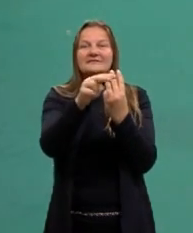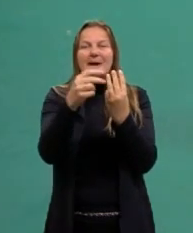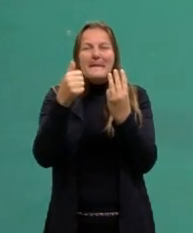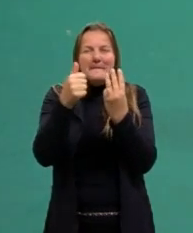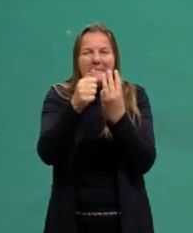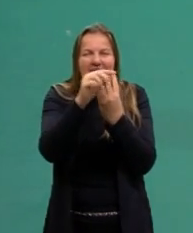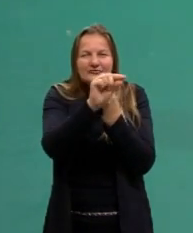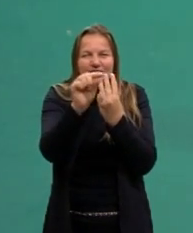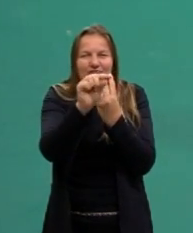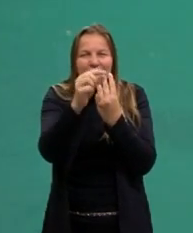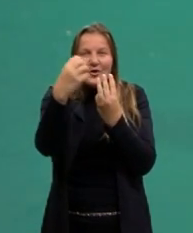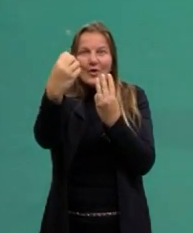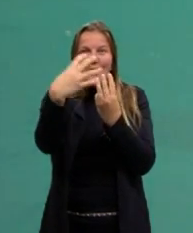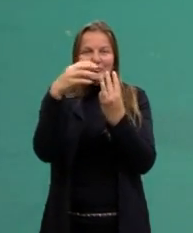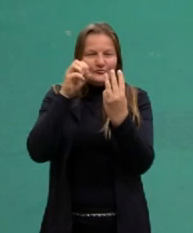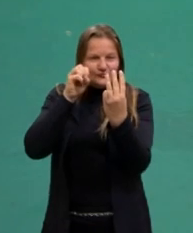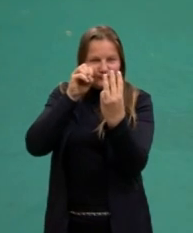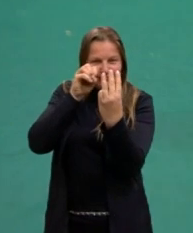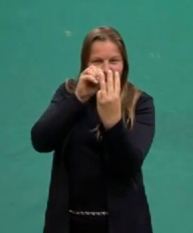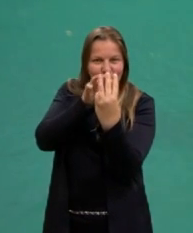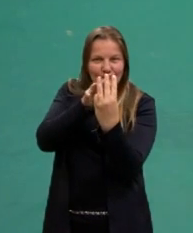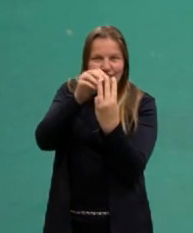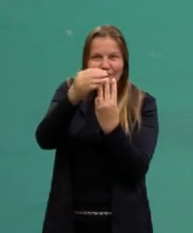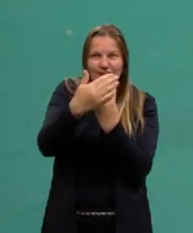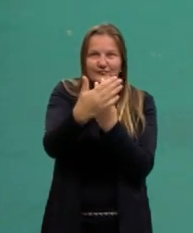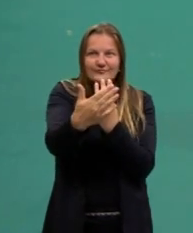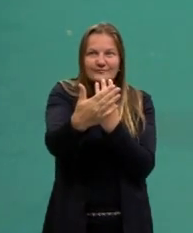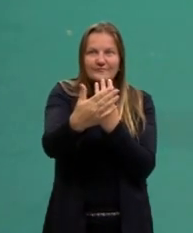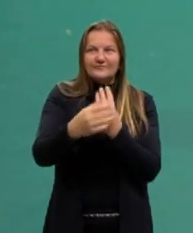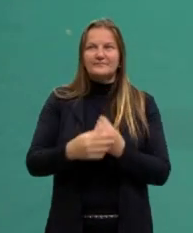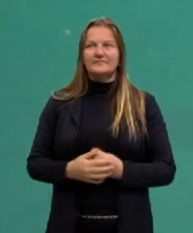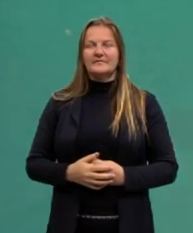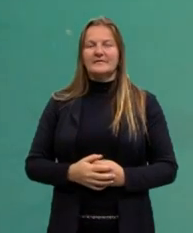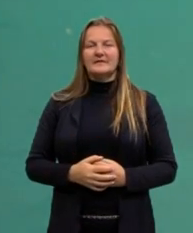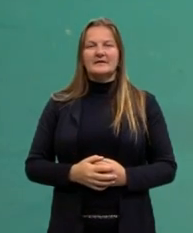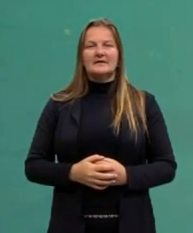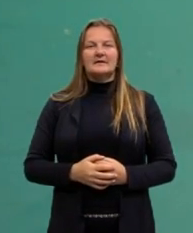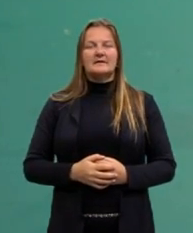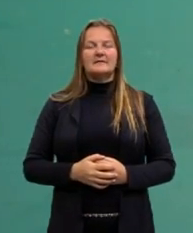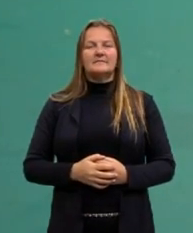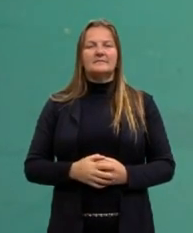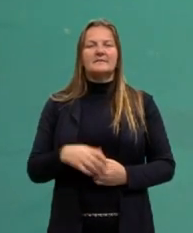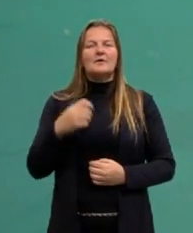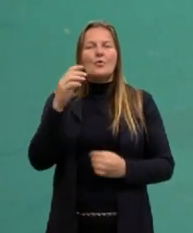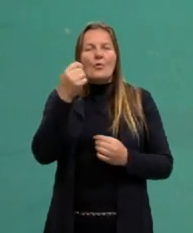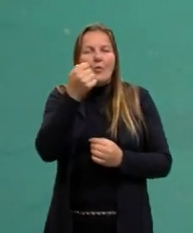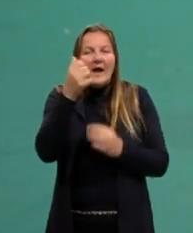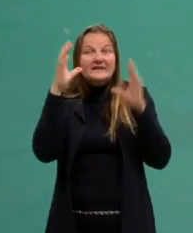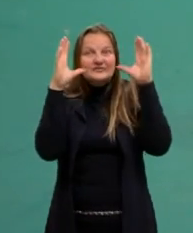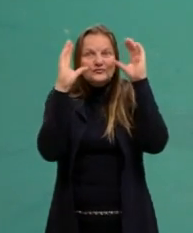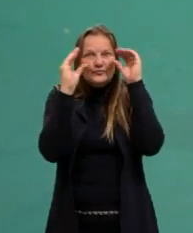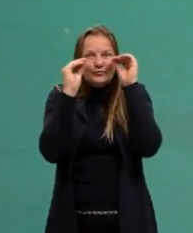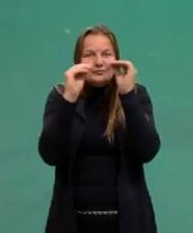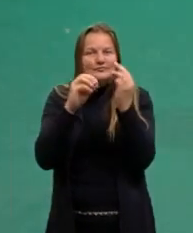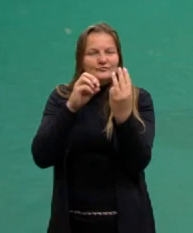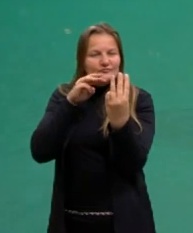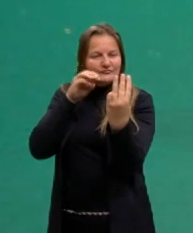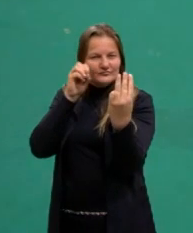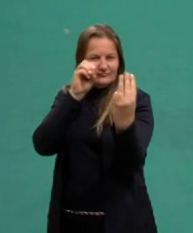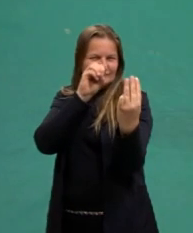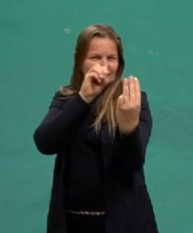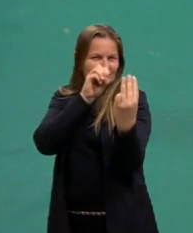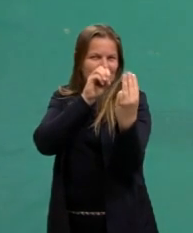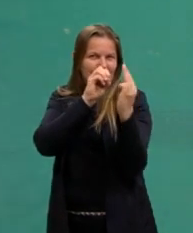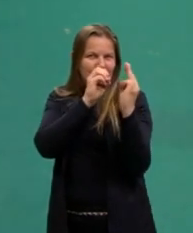pertinho da luz e ver o efeito. Além de que a gente precisa de uma luminosidade bem baixa para conseguir observar, certo? Numa